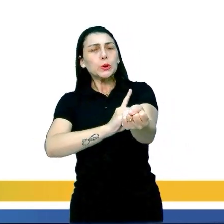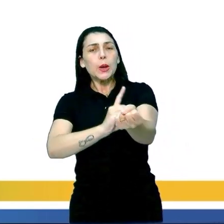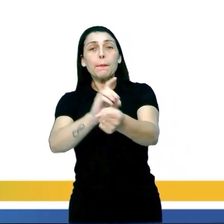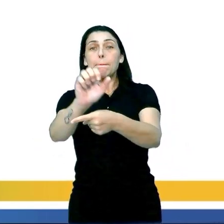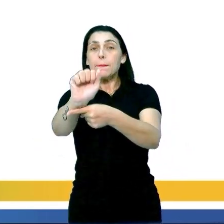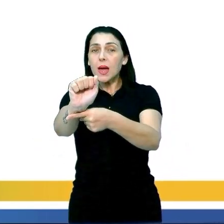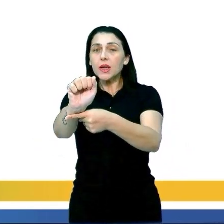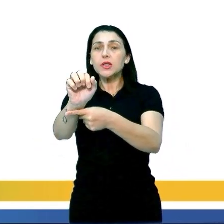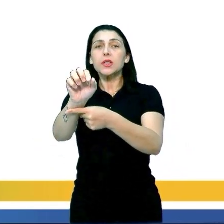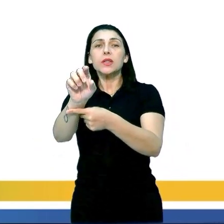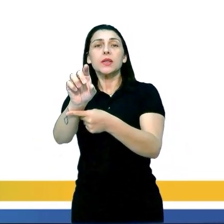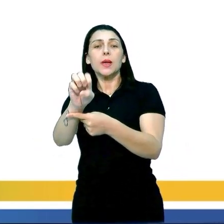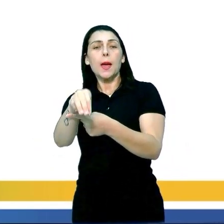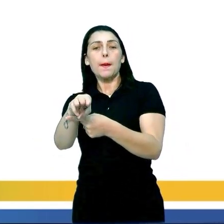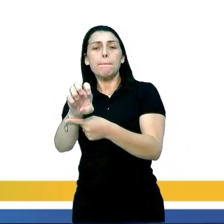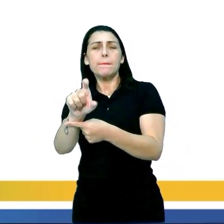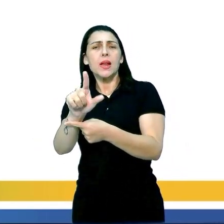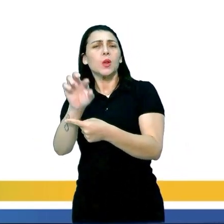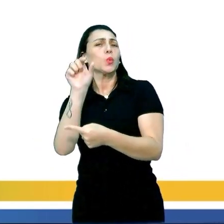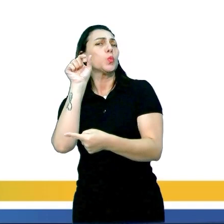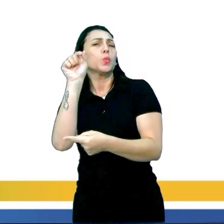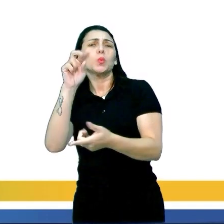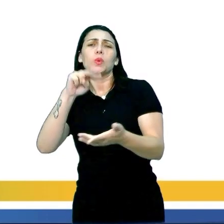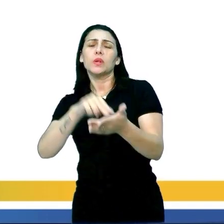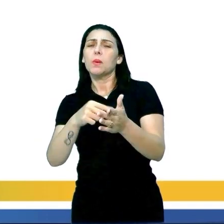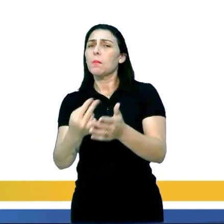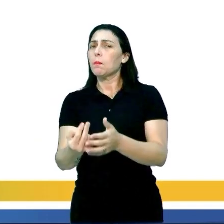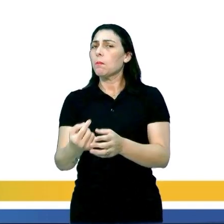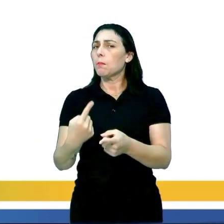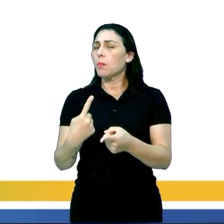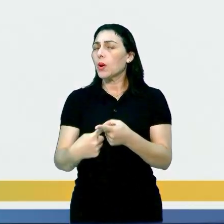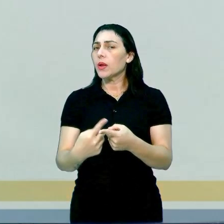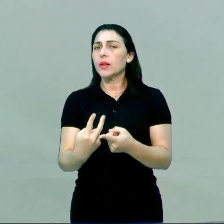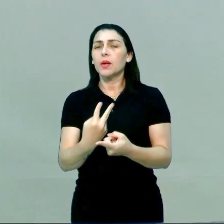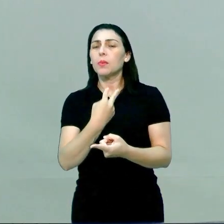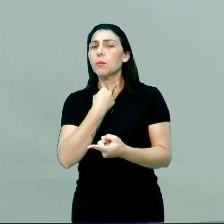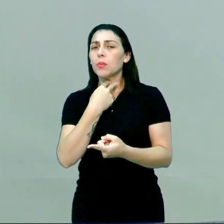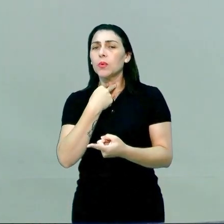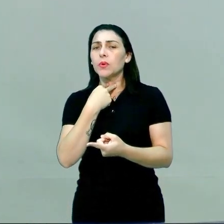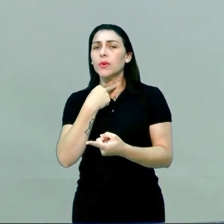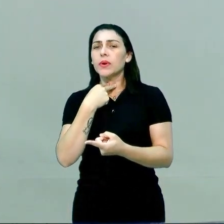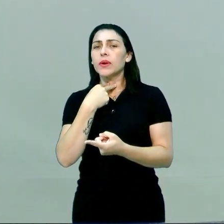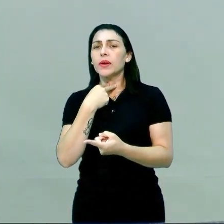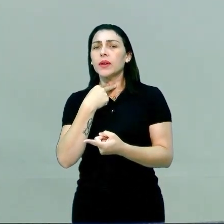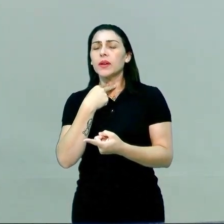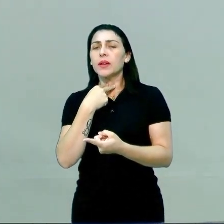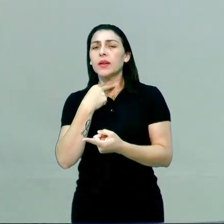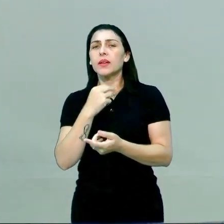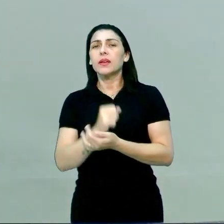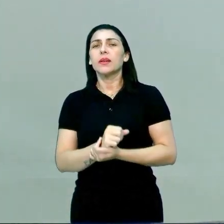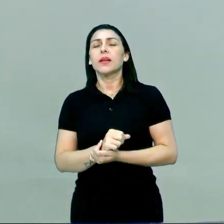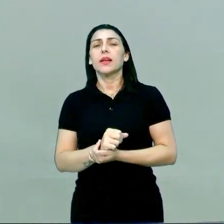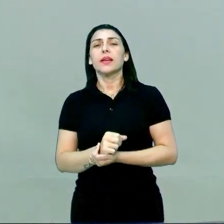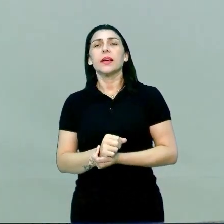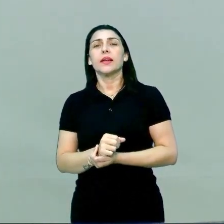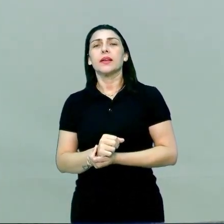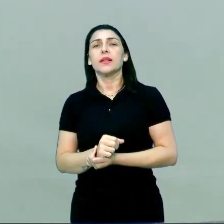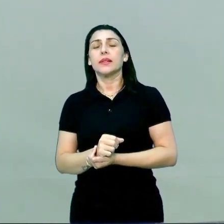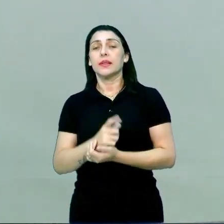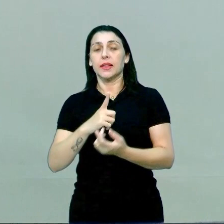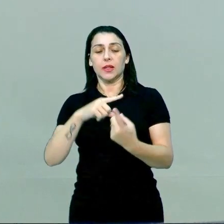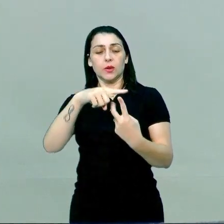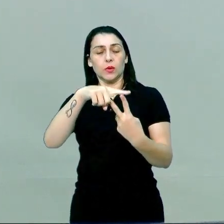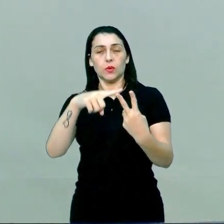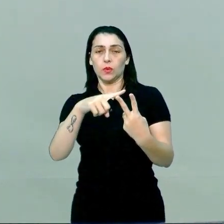A pode estar com diabetes melito. Professora, por que ele não pode estar com diabetes insípido? Pessoal, existem dois